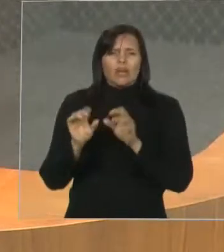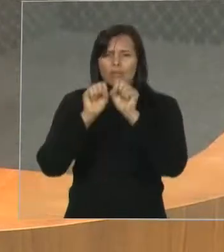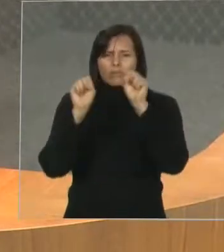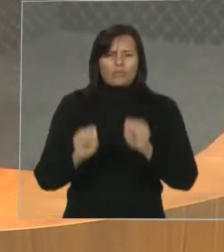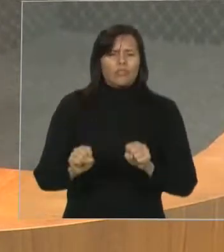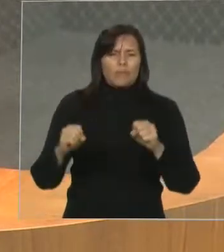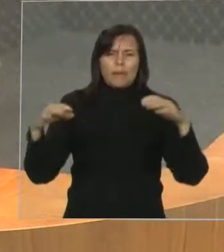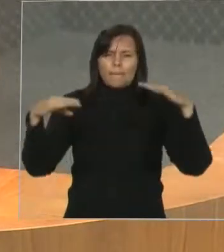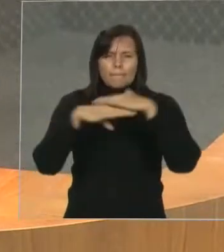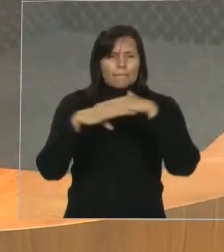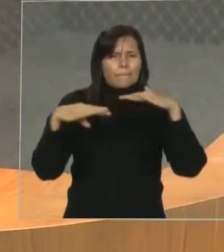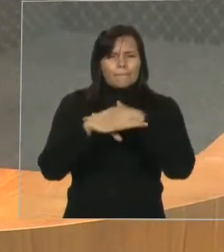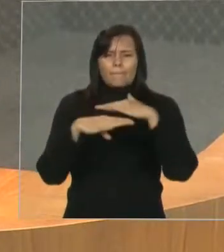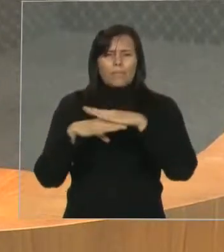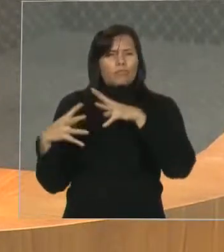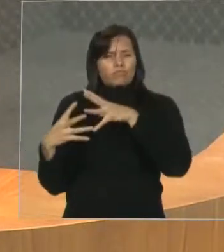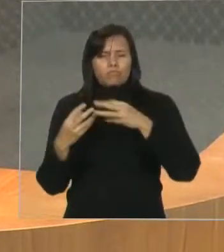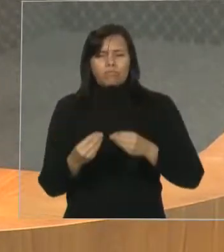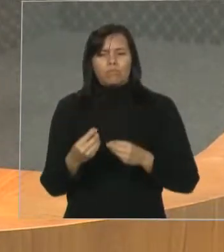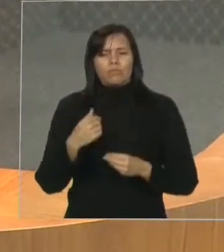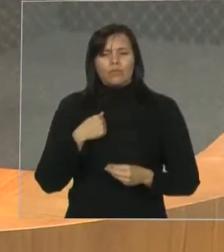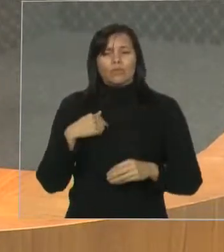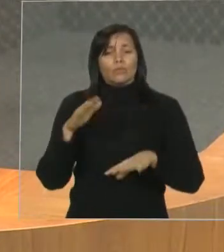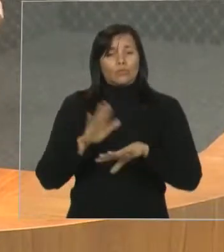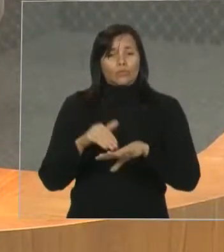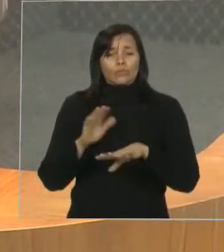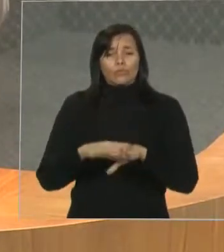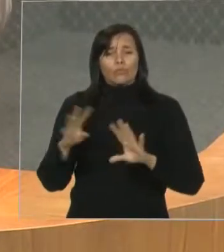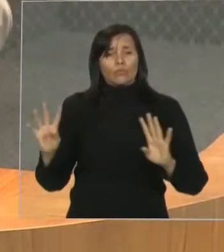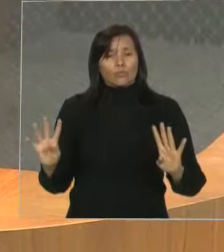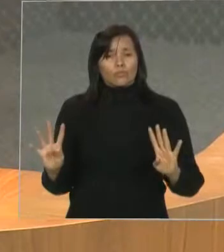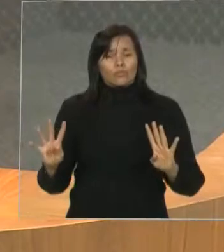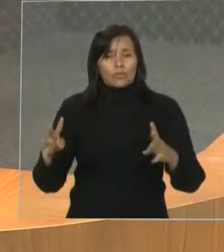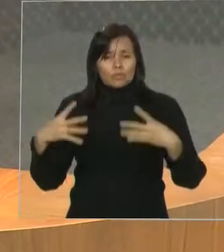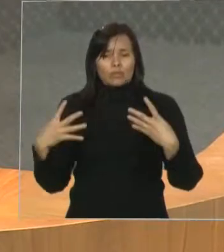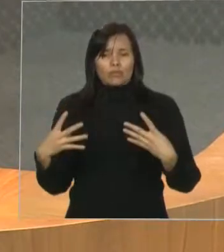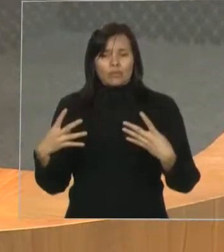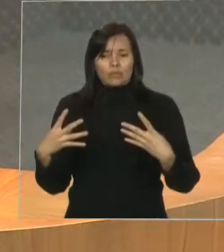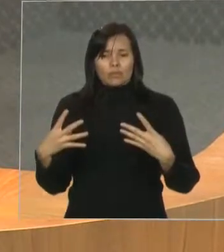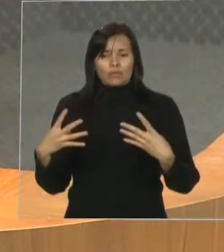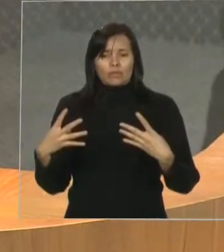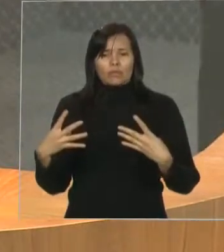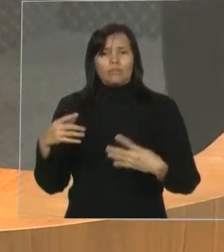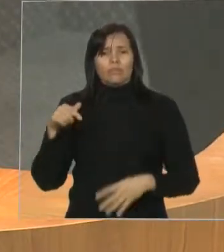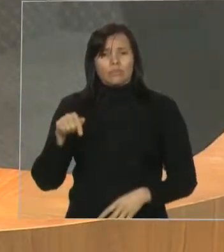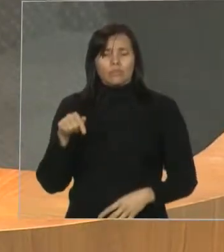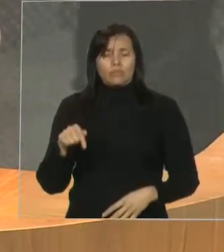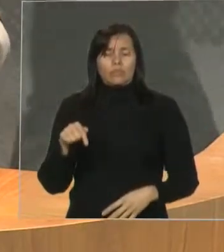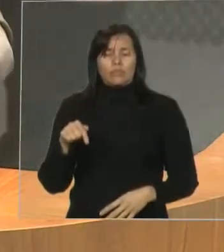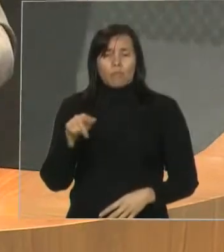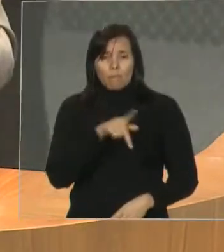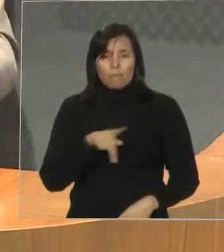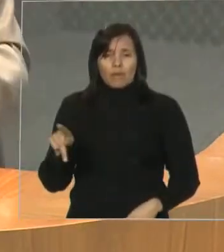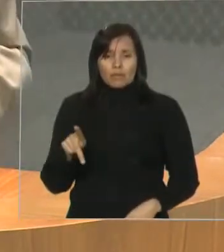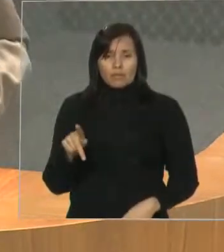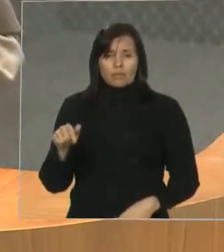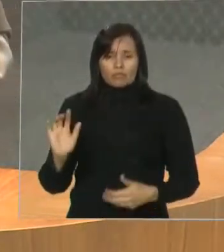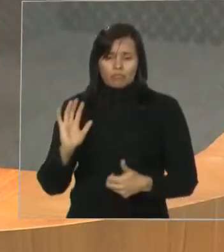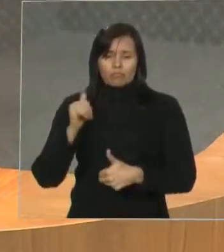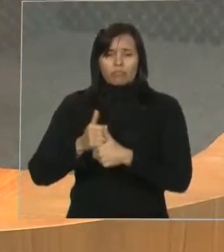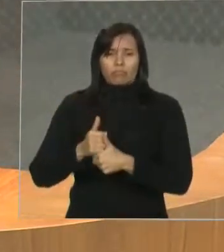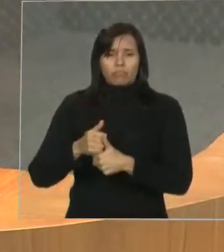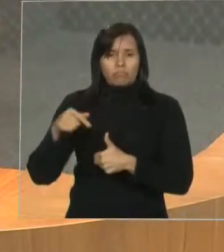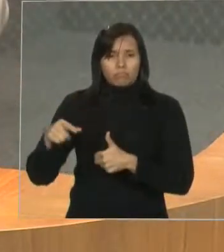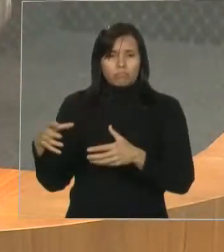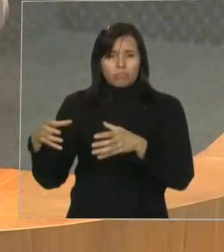atenção do nobre presidente desta importante instituição, que é a MOB, que assumiu a responsabilidade,